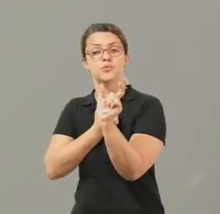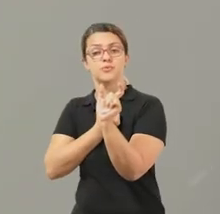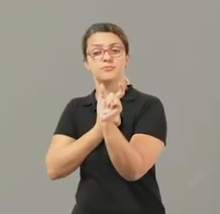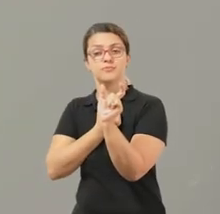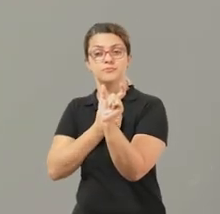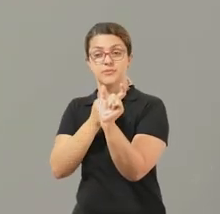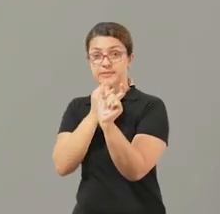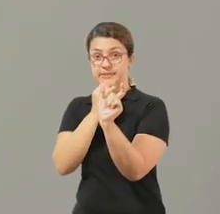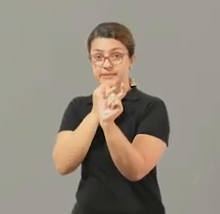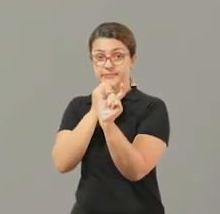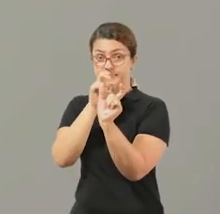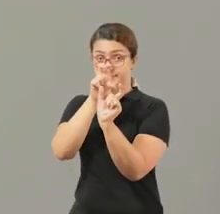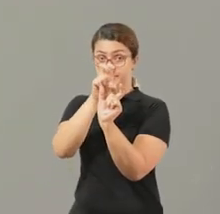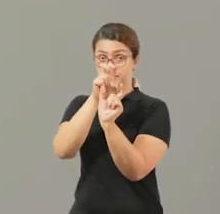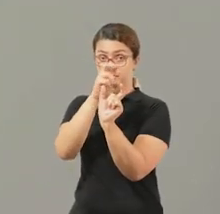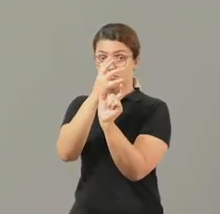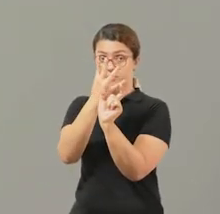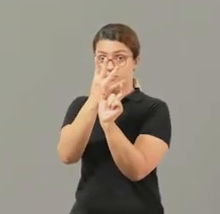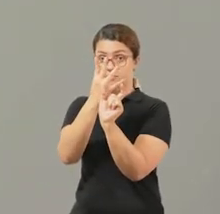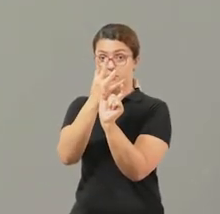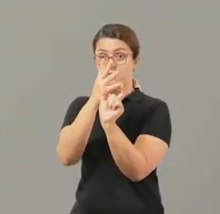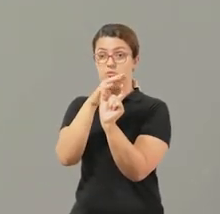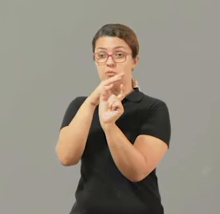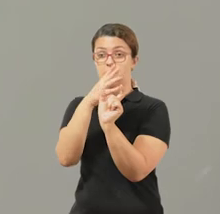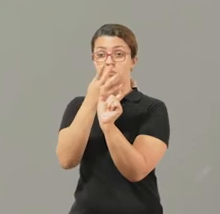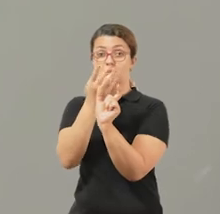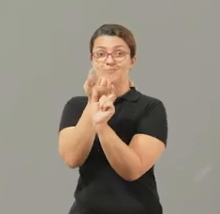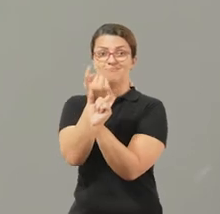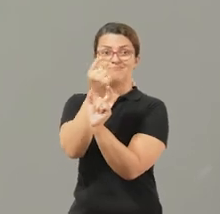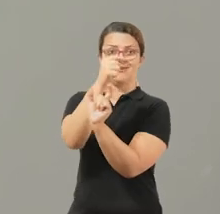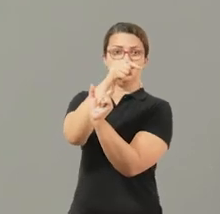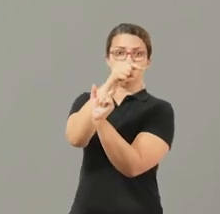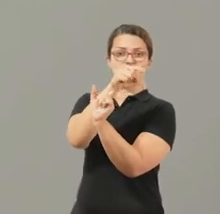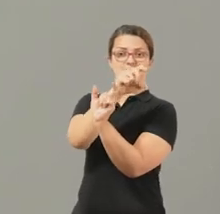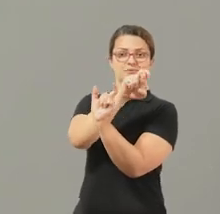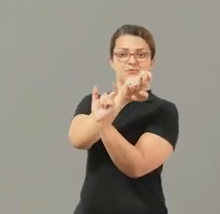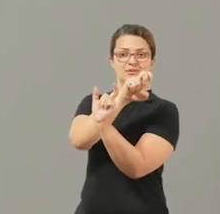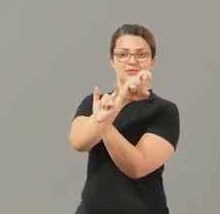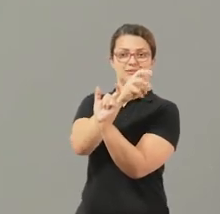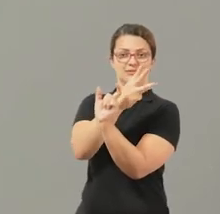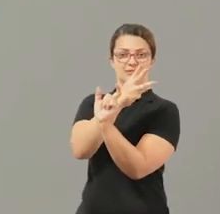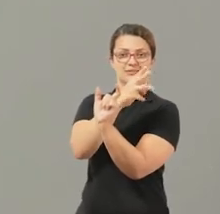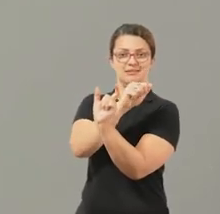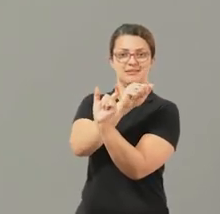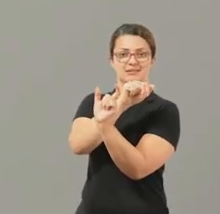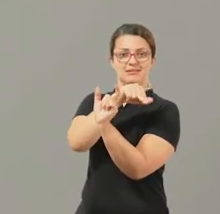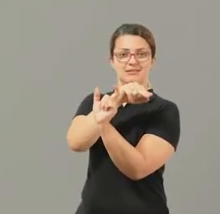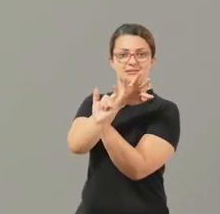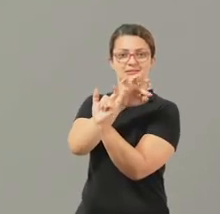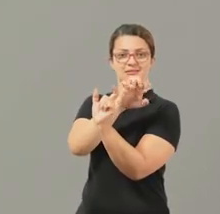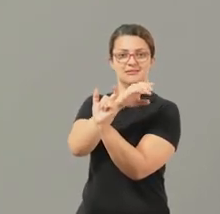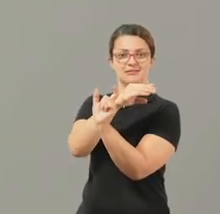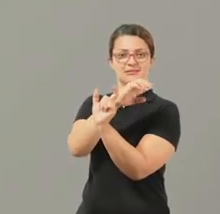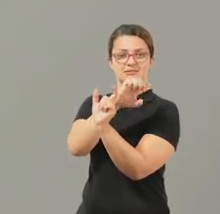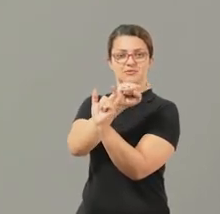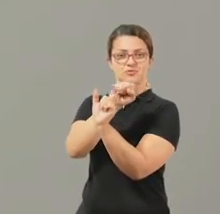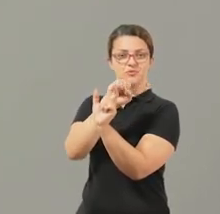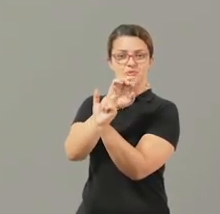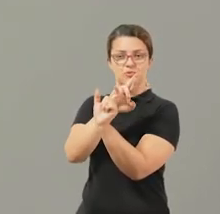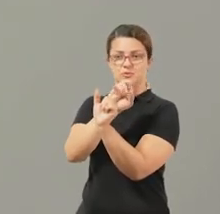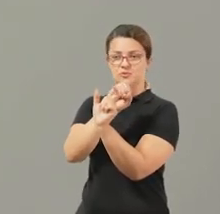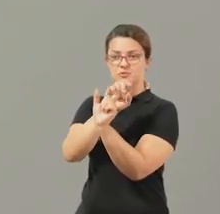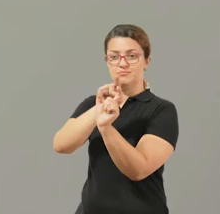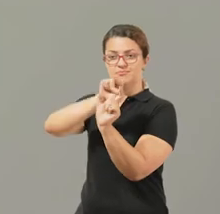vem depois. Aqui eu fiz o exemplo com o número 54, ou seja, o número que vem antes, o antecessor, é o número 53